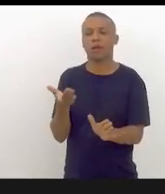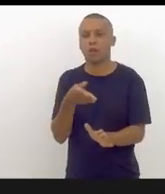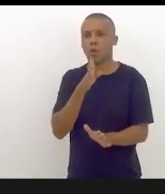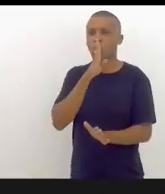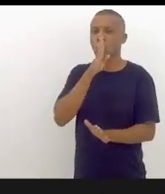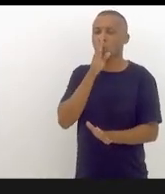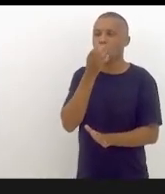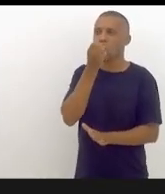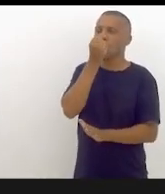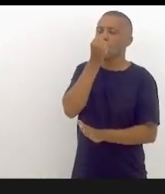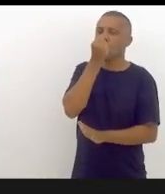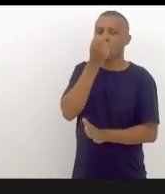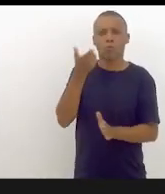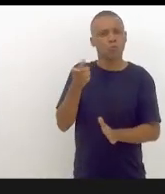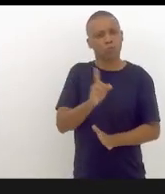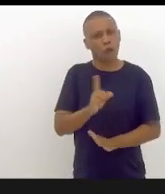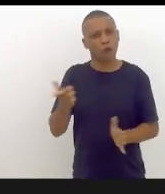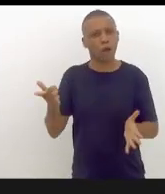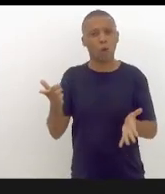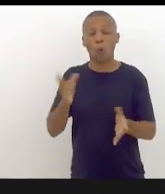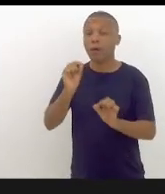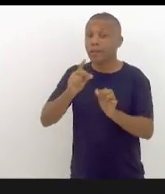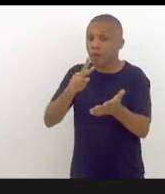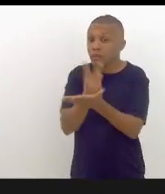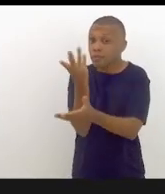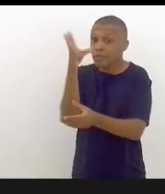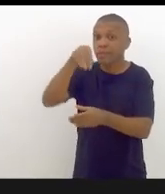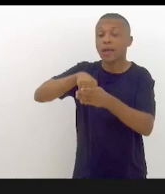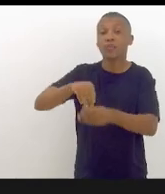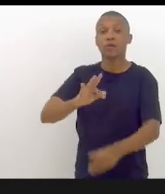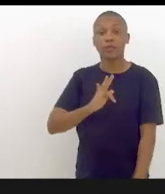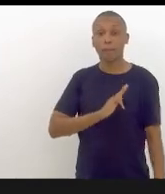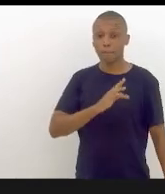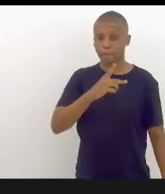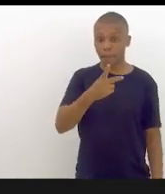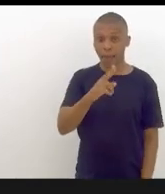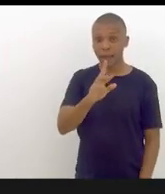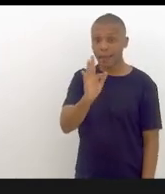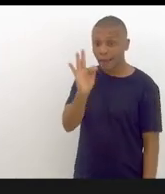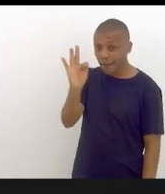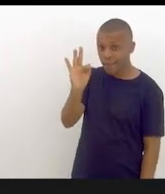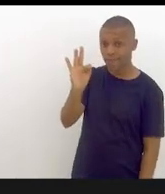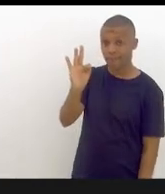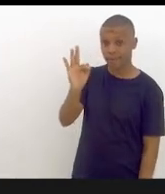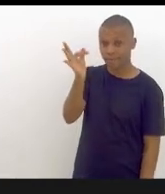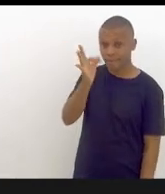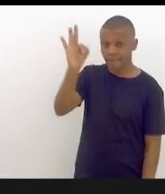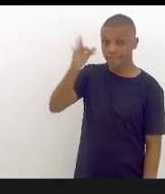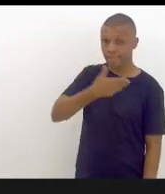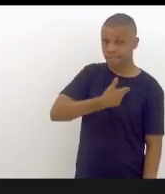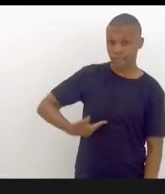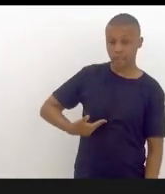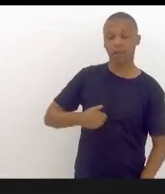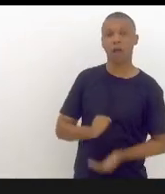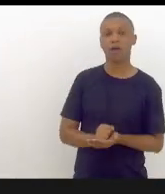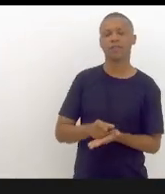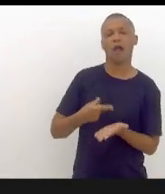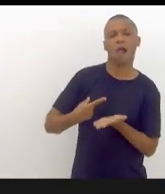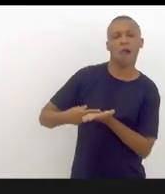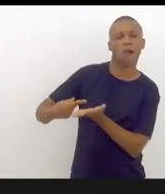acontecendo hoje no país da polícia rodoviária federal ser conivente com